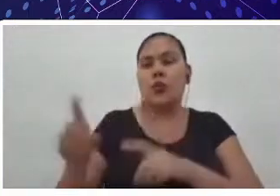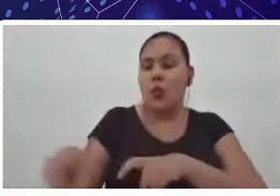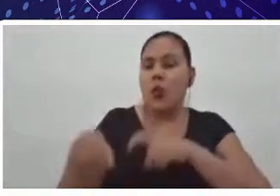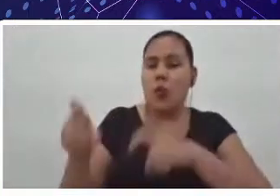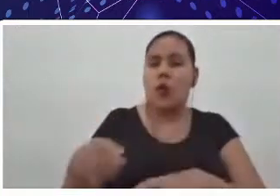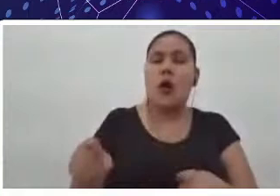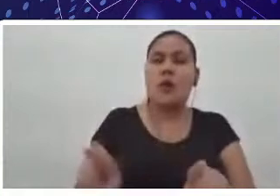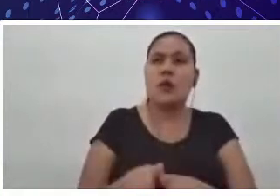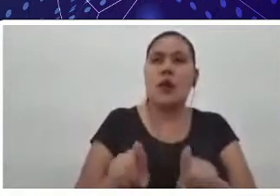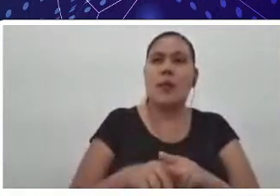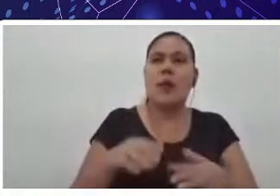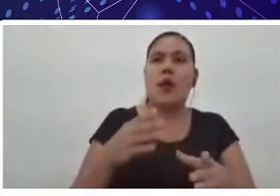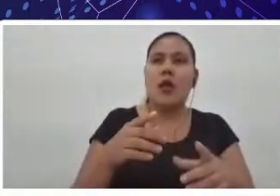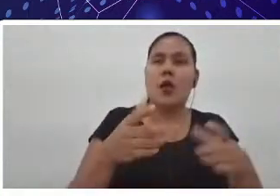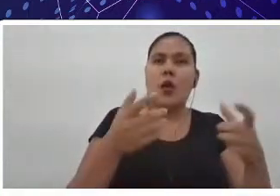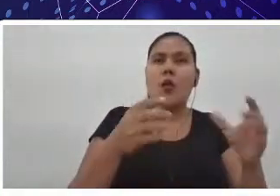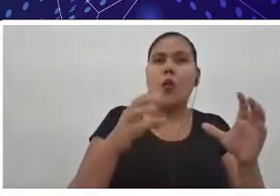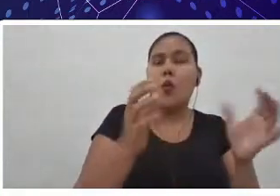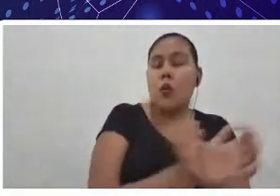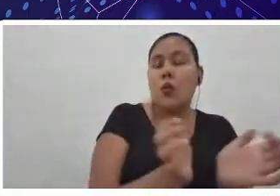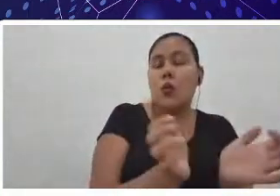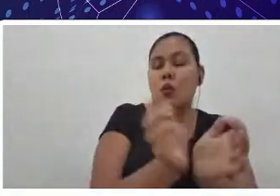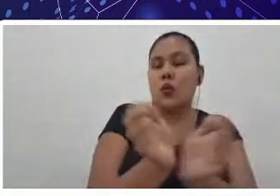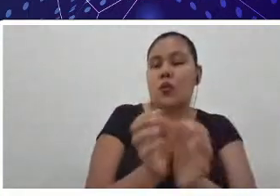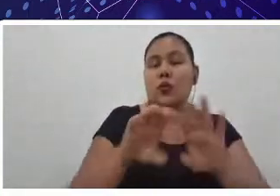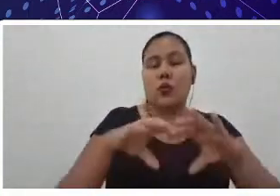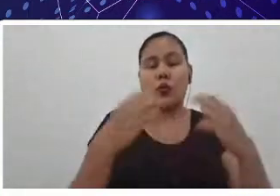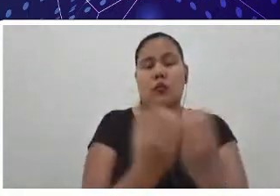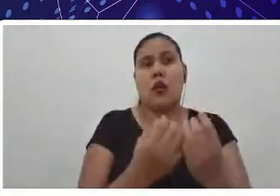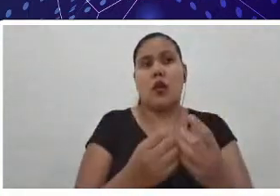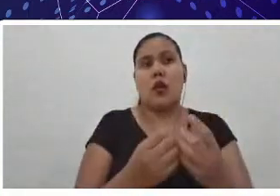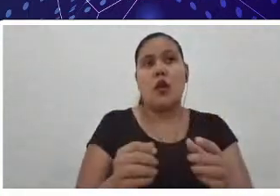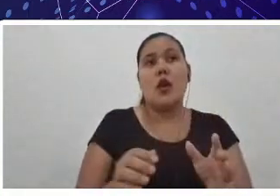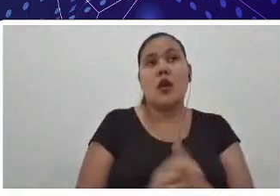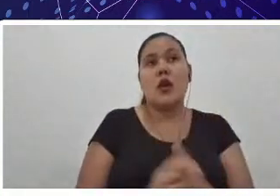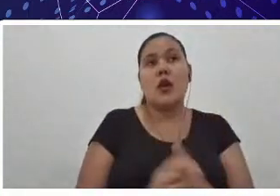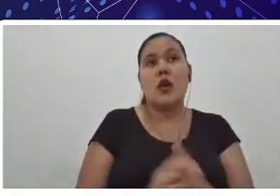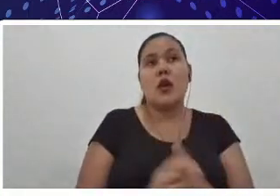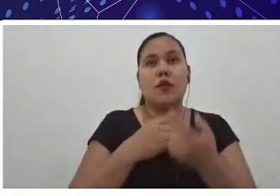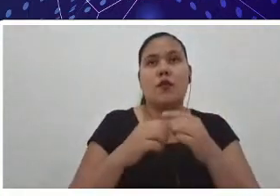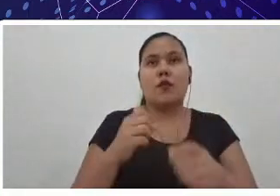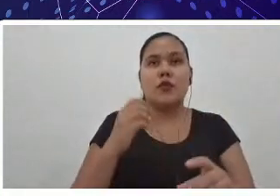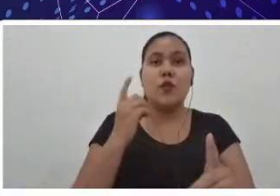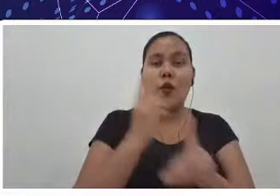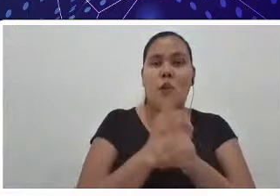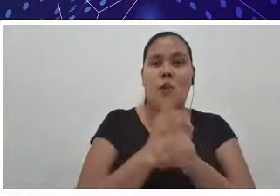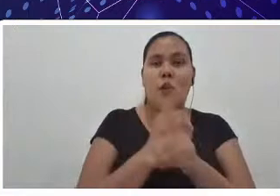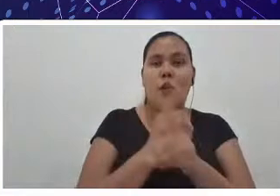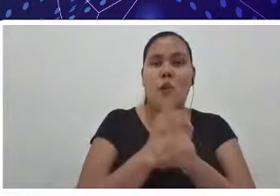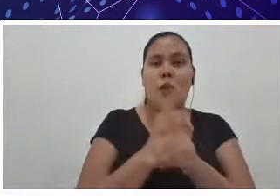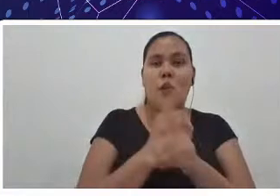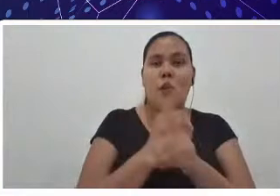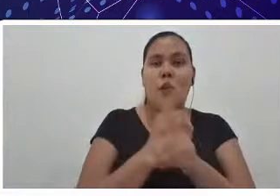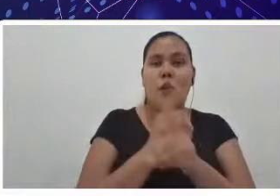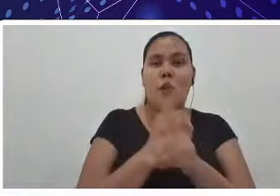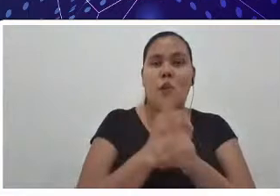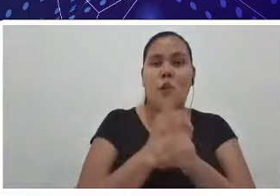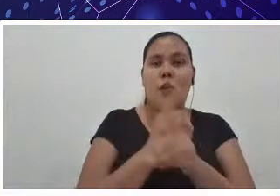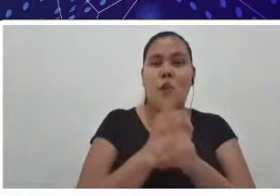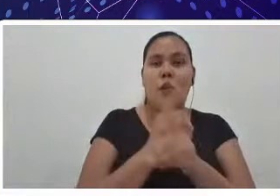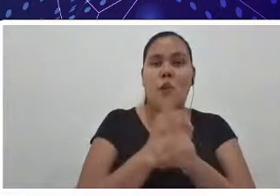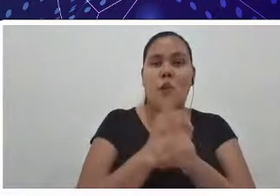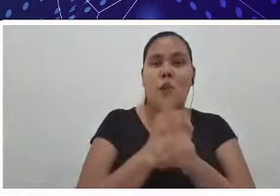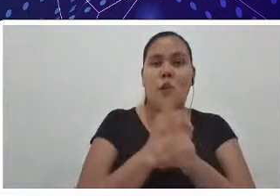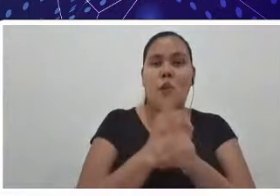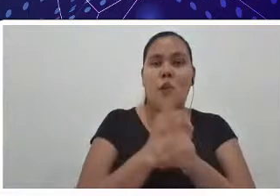desejo nesse período pós-pandemia encontrar todos os novos egressos desse campus, que já está quase no finalzinho, mas